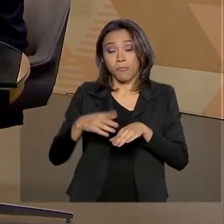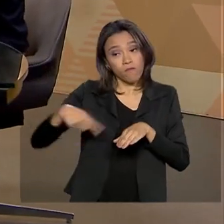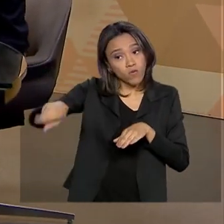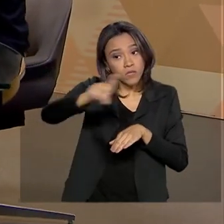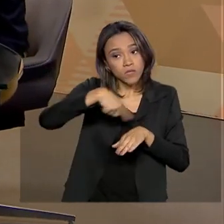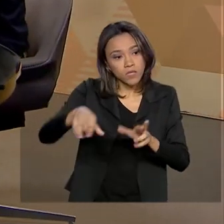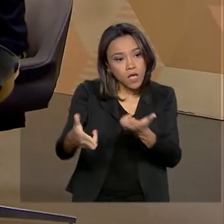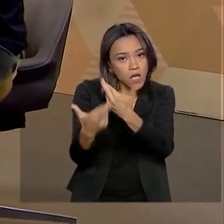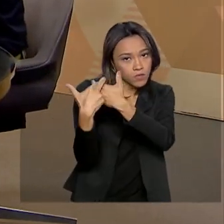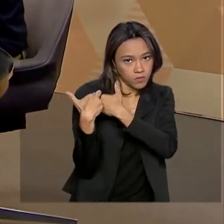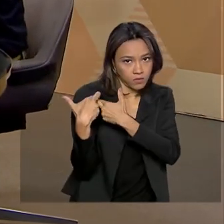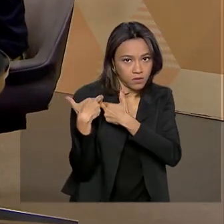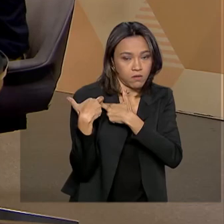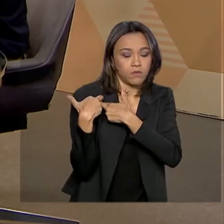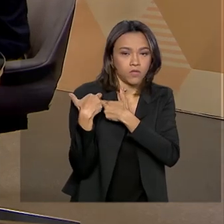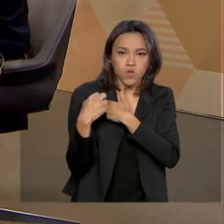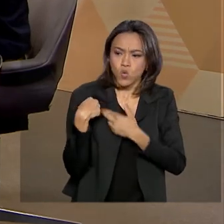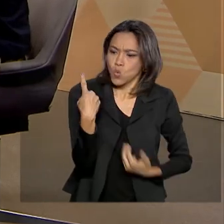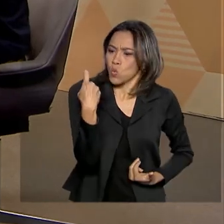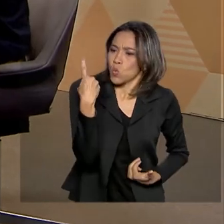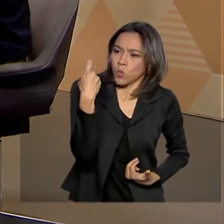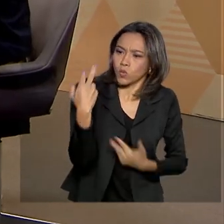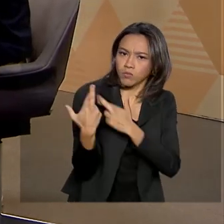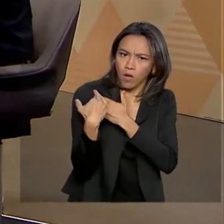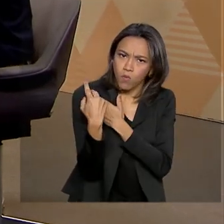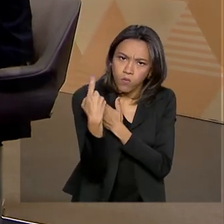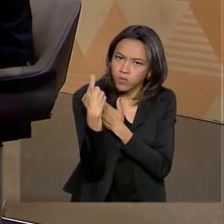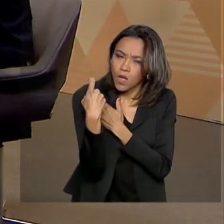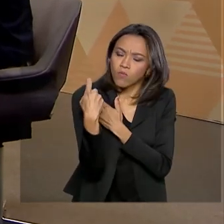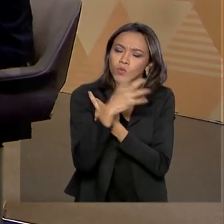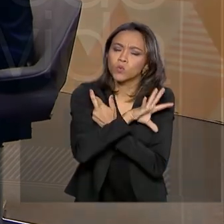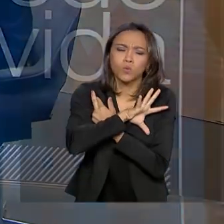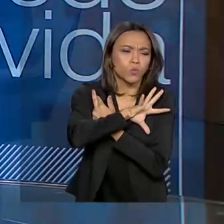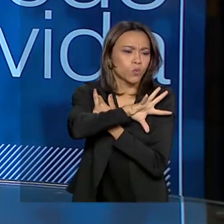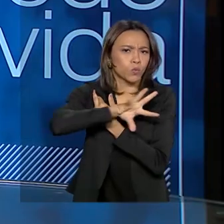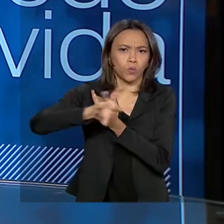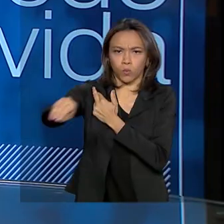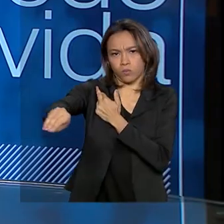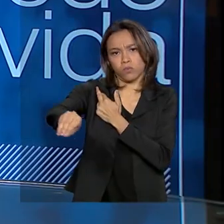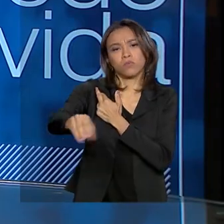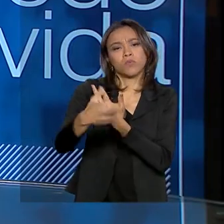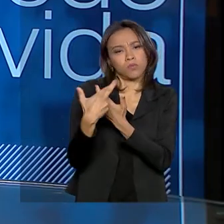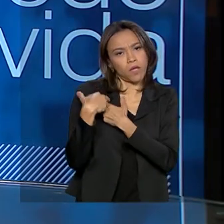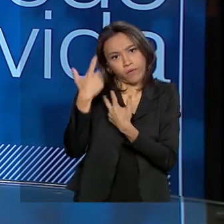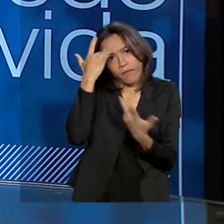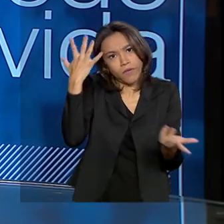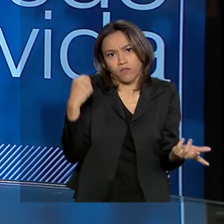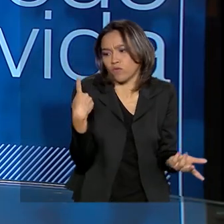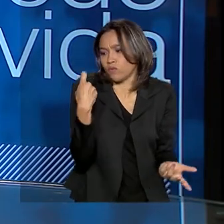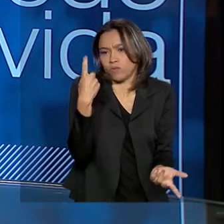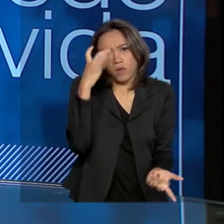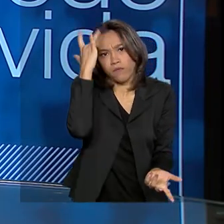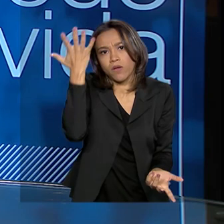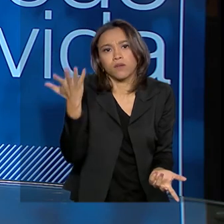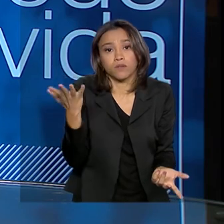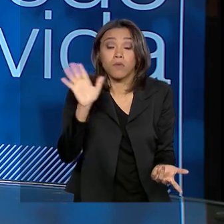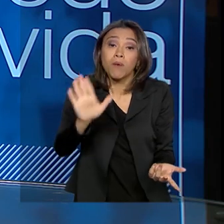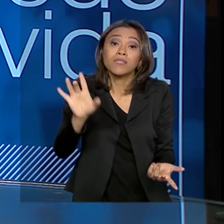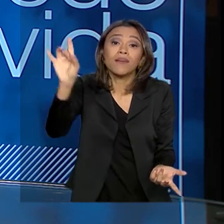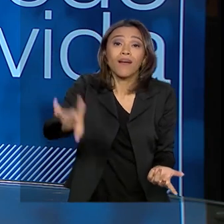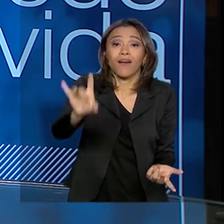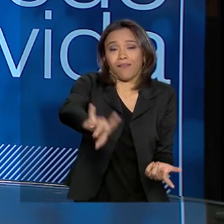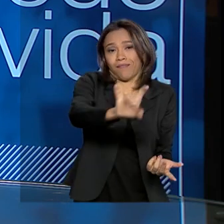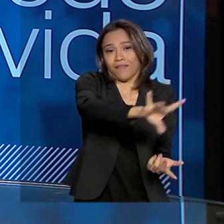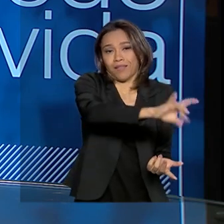responsáveis, não temos um único responsável, talvez aí estaríamos muito fácil de resolver. É uma questão sistêmica o